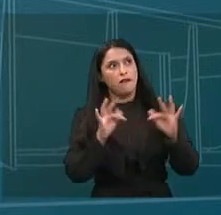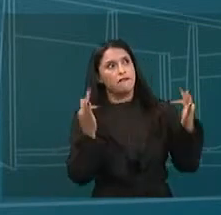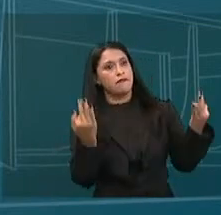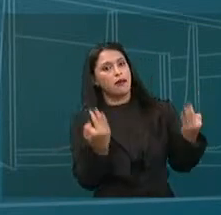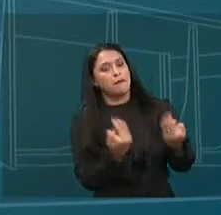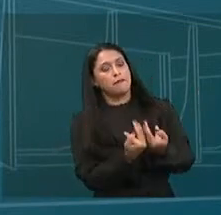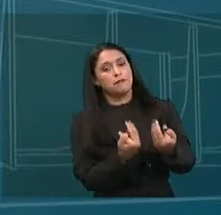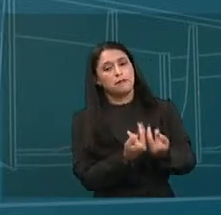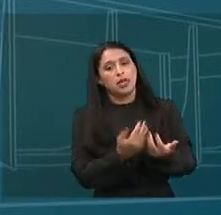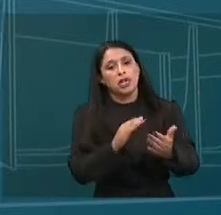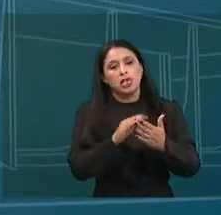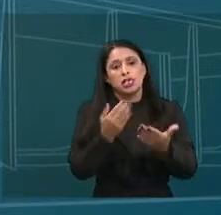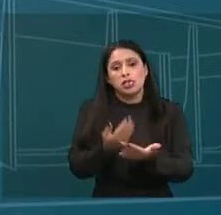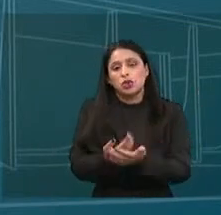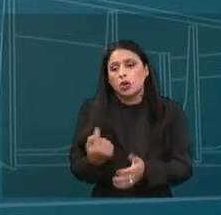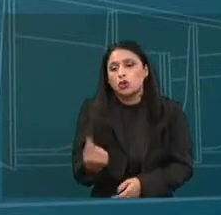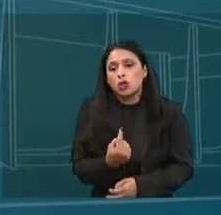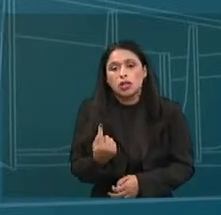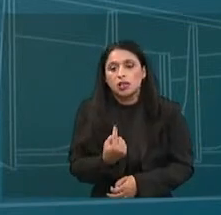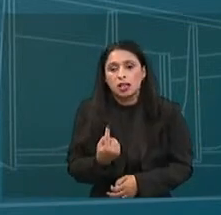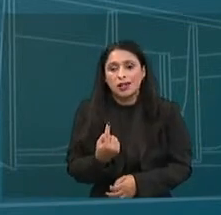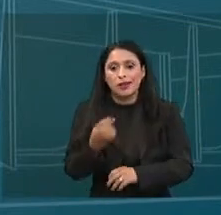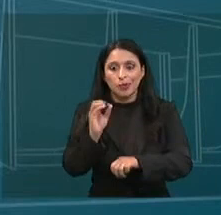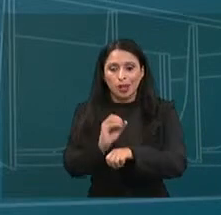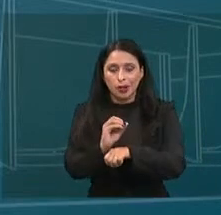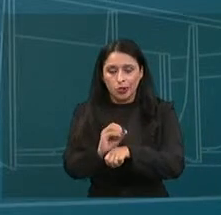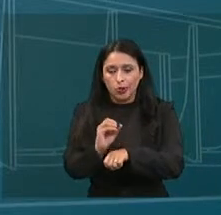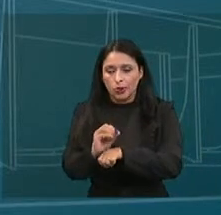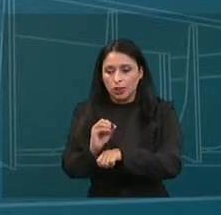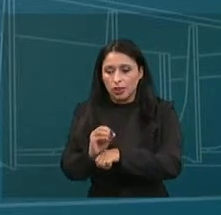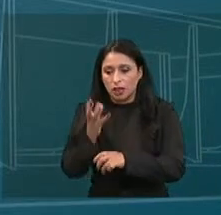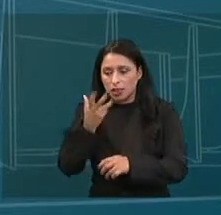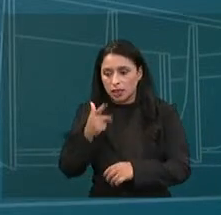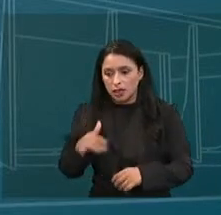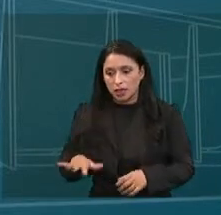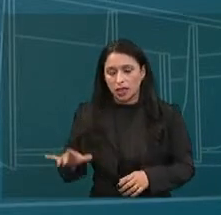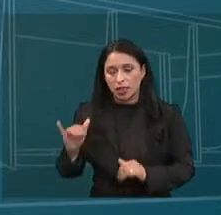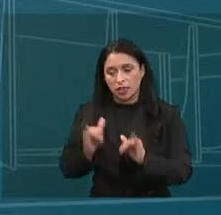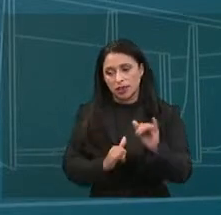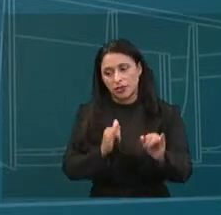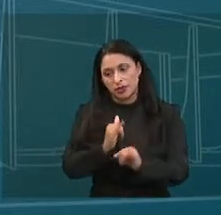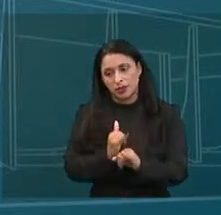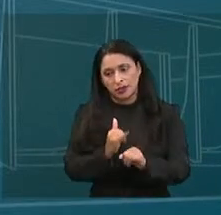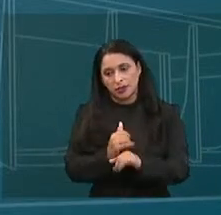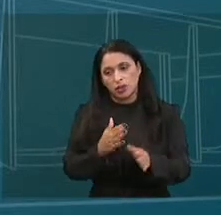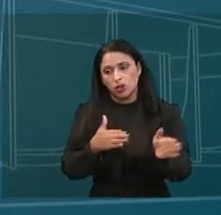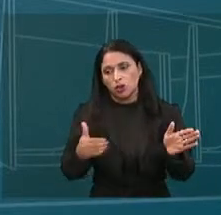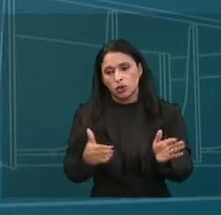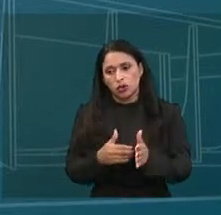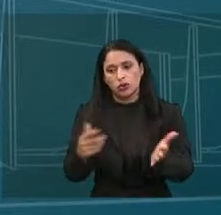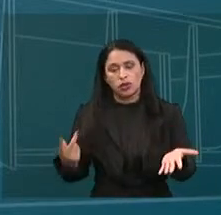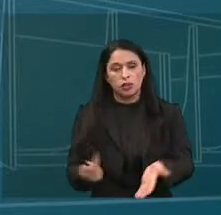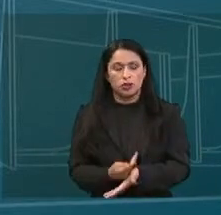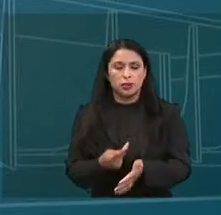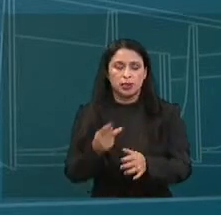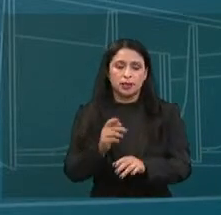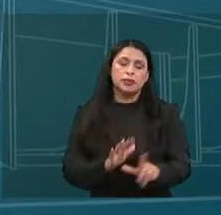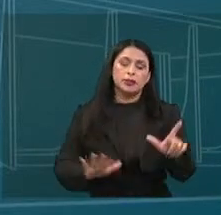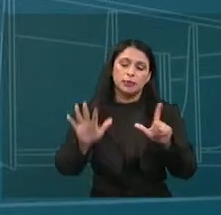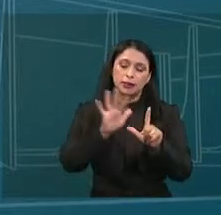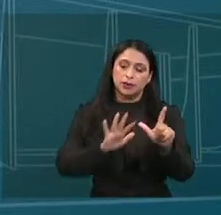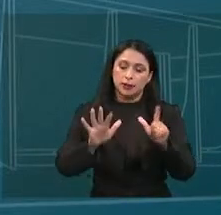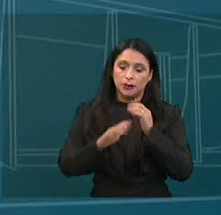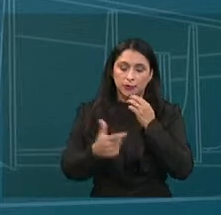escolas fiquem sozinhas no cuidado de crianças e adolescentes na internet, em especial frente a tudo o que acontece nas grandes plataformas digitais.